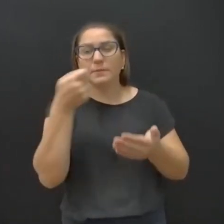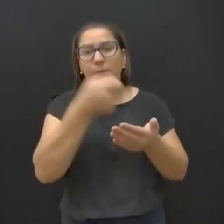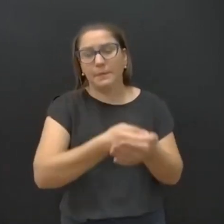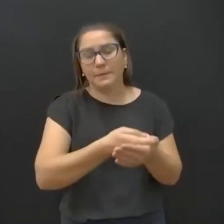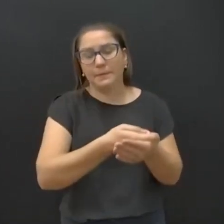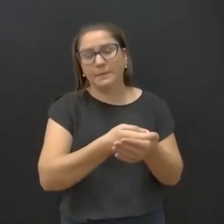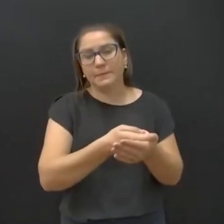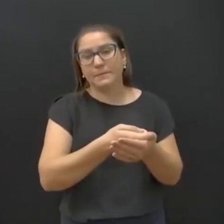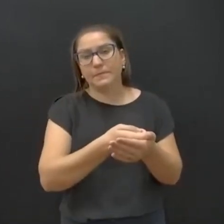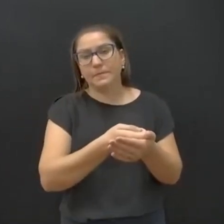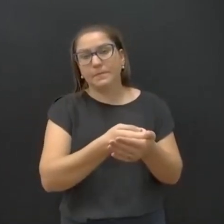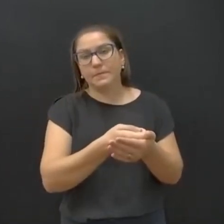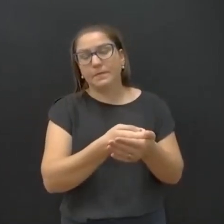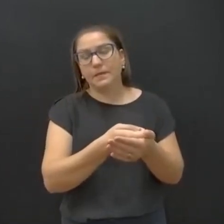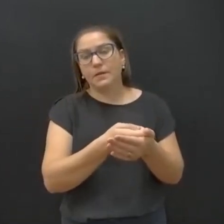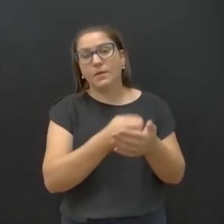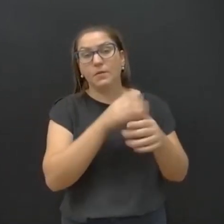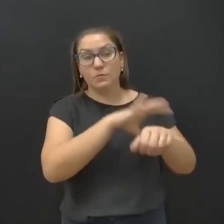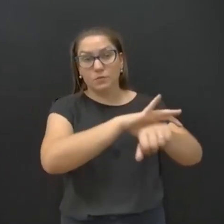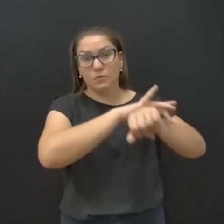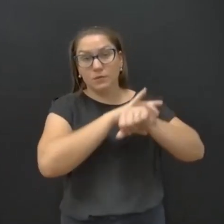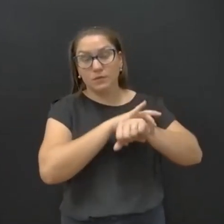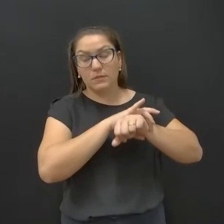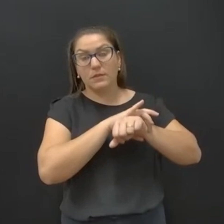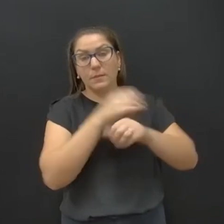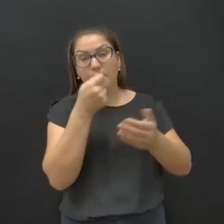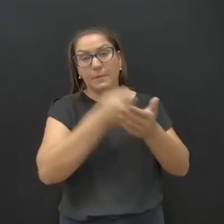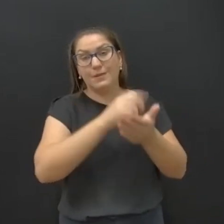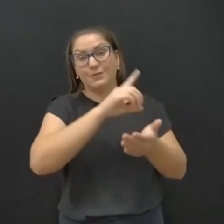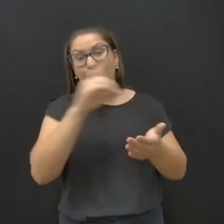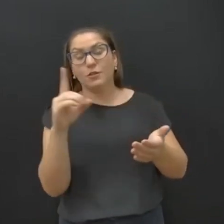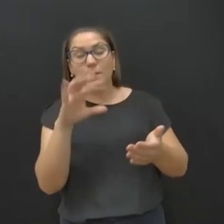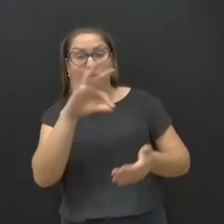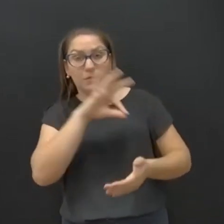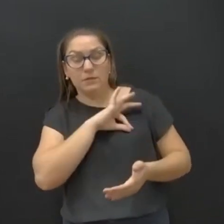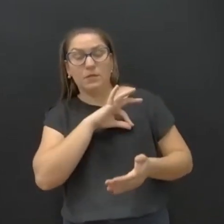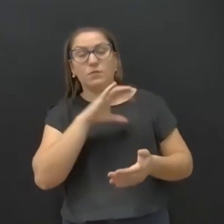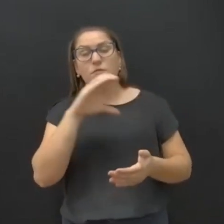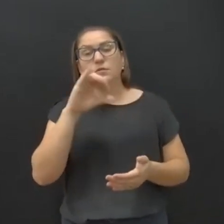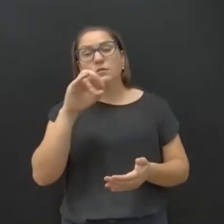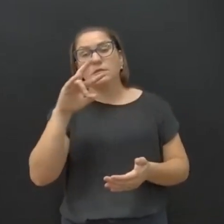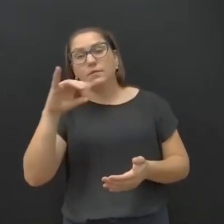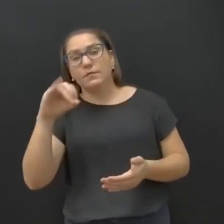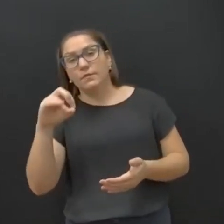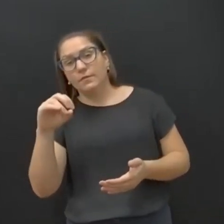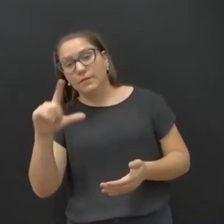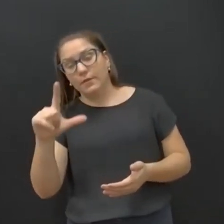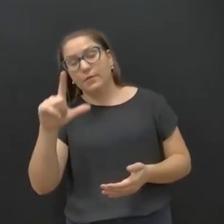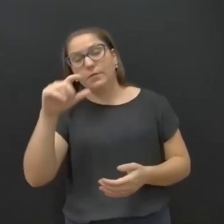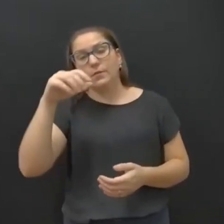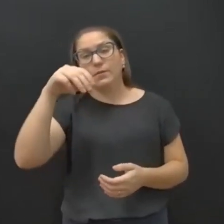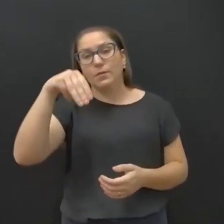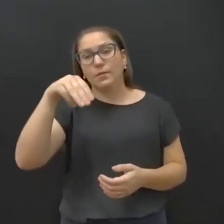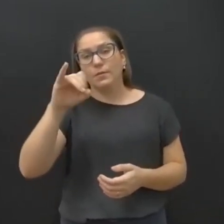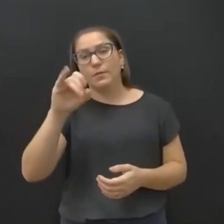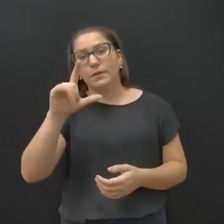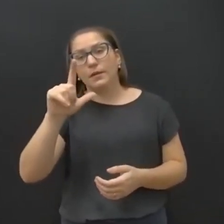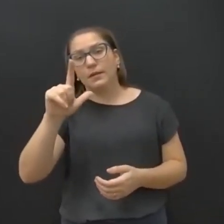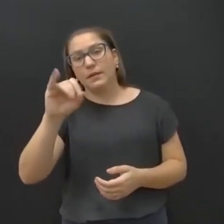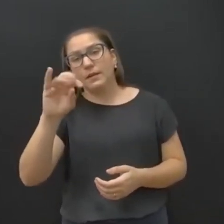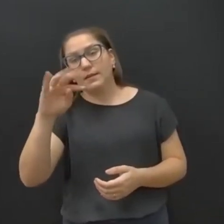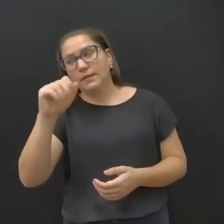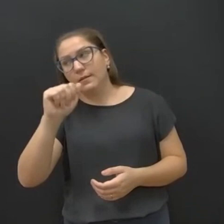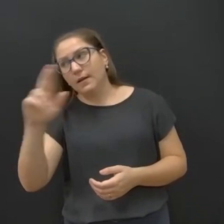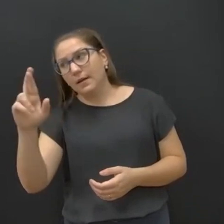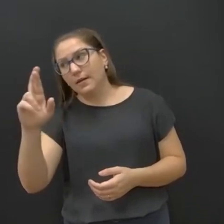às guardas municipais, pagamento de diárias para os policiais, civis, militares, penal, exército, para que